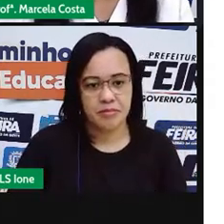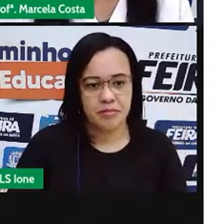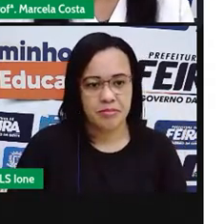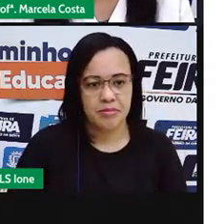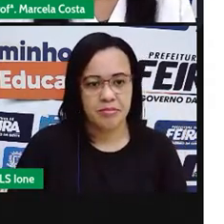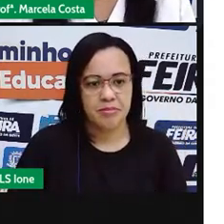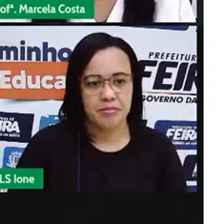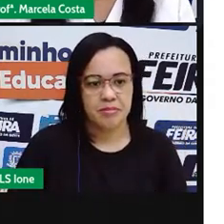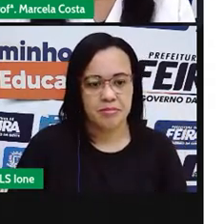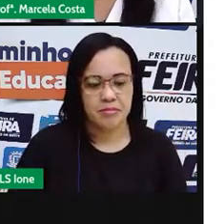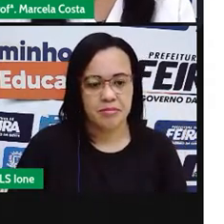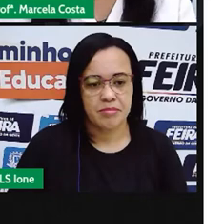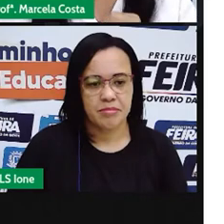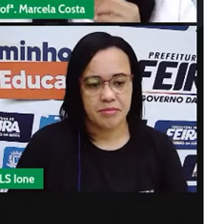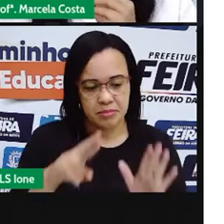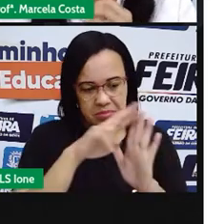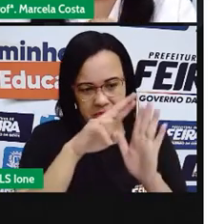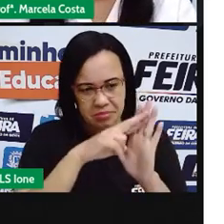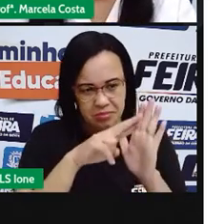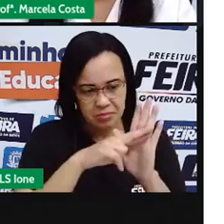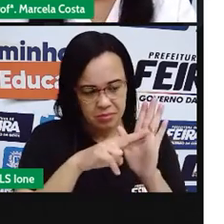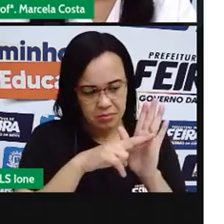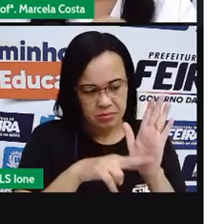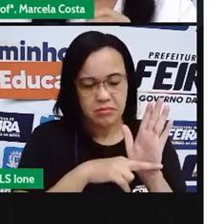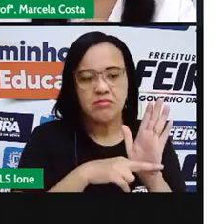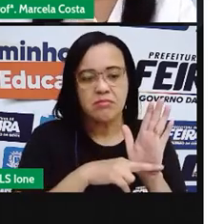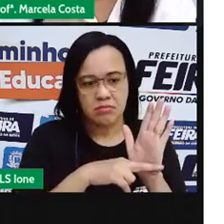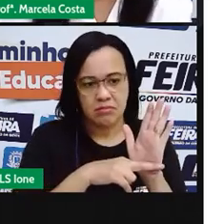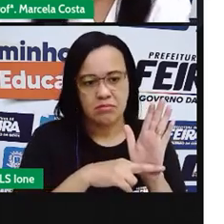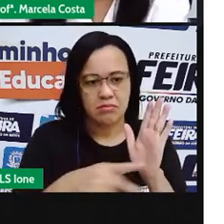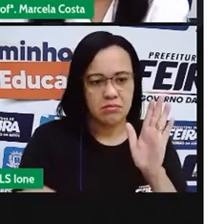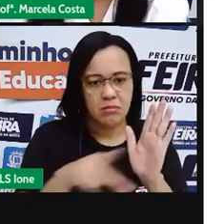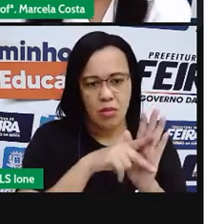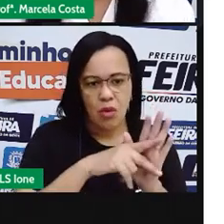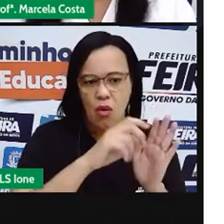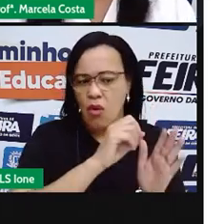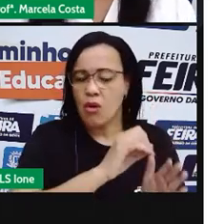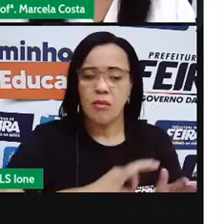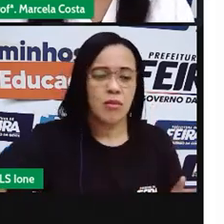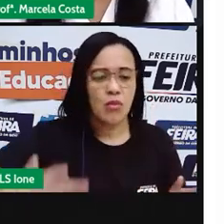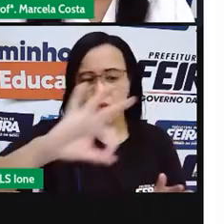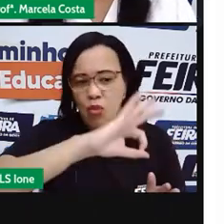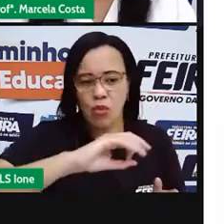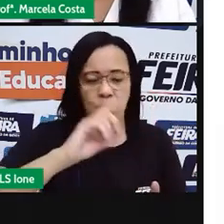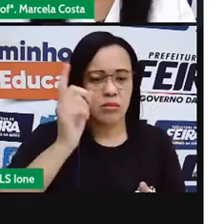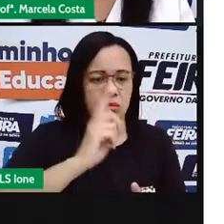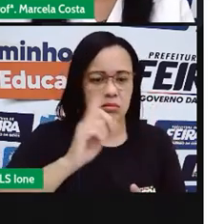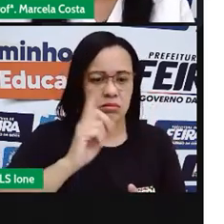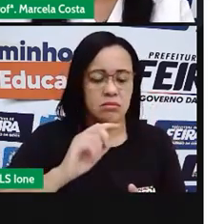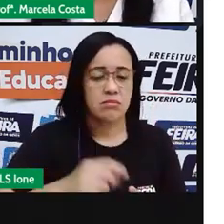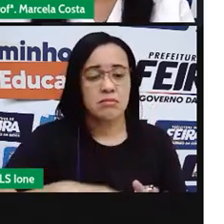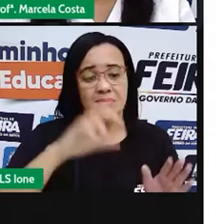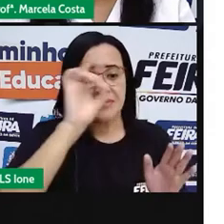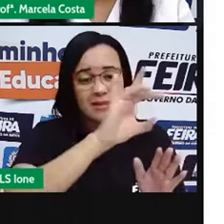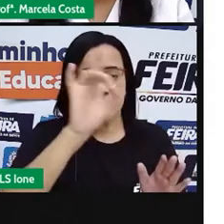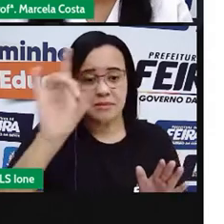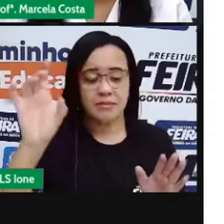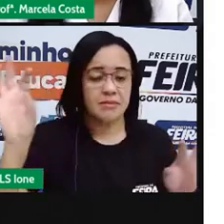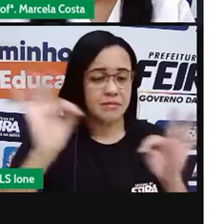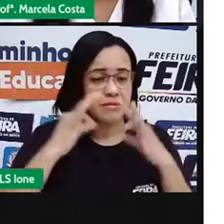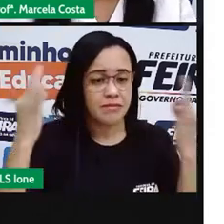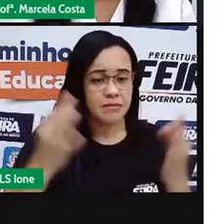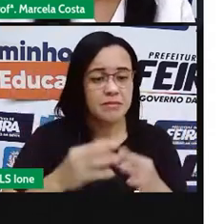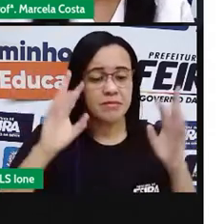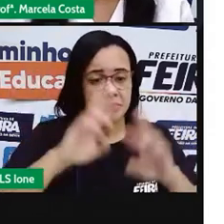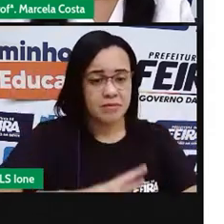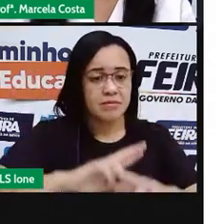definitivo para todas as famílias que se comportarem na mesma vida. Não.